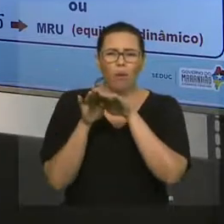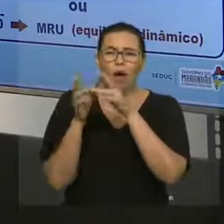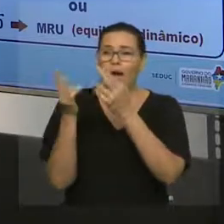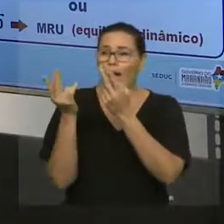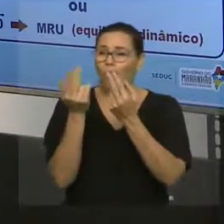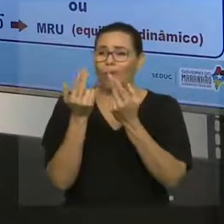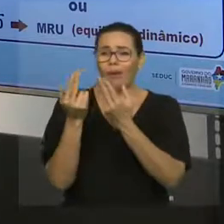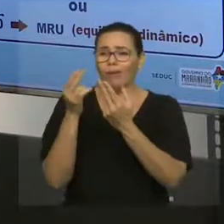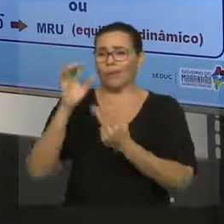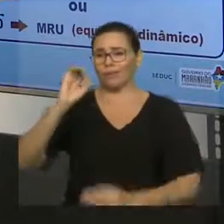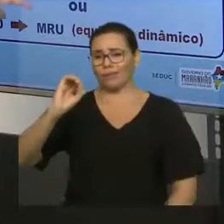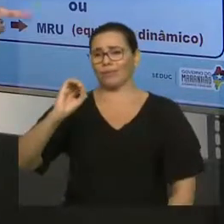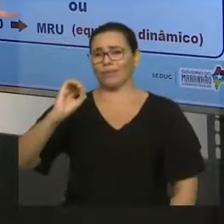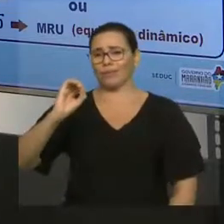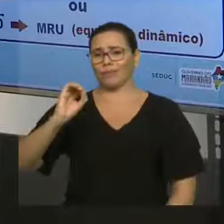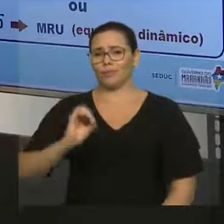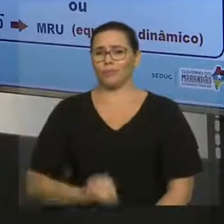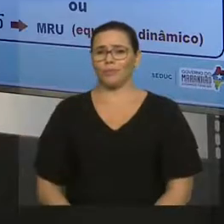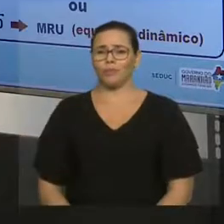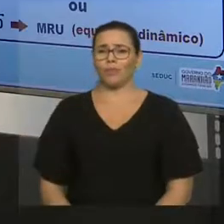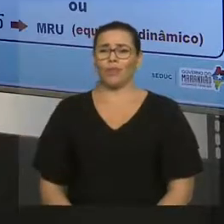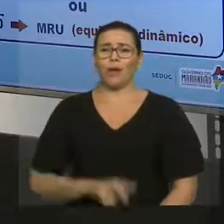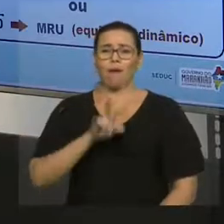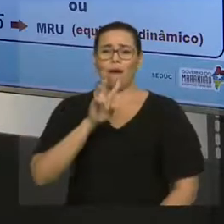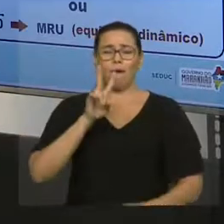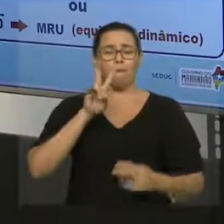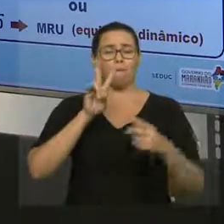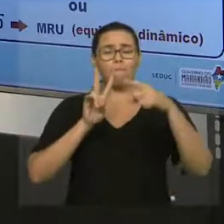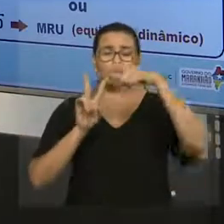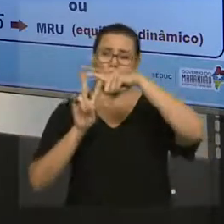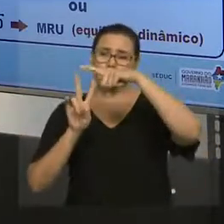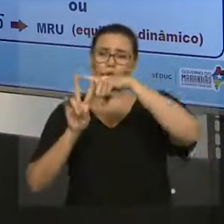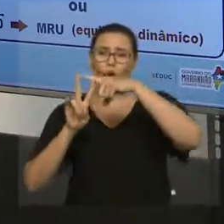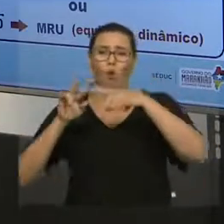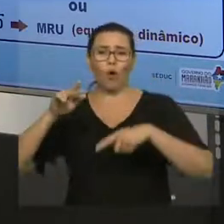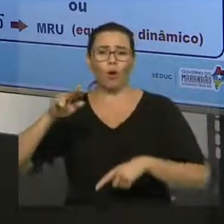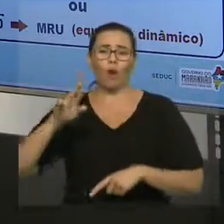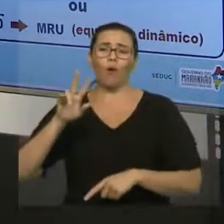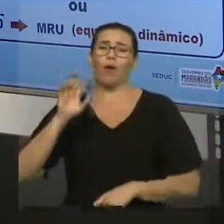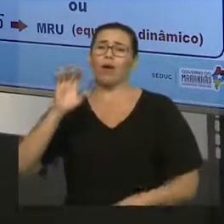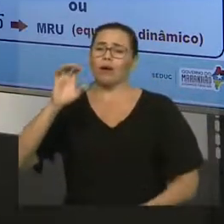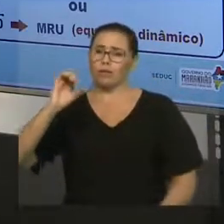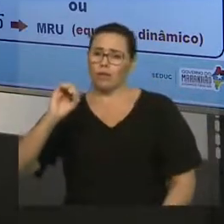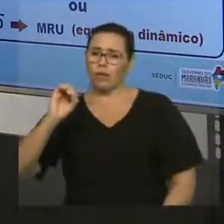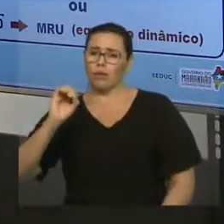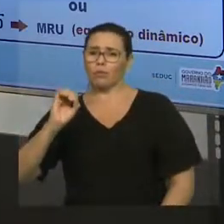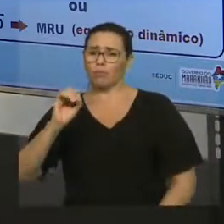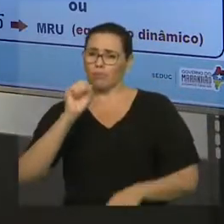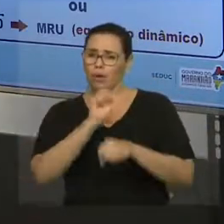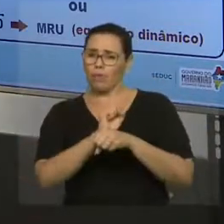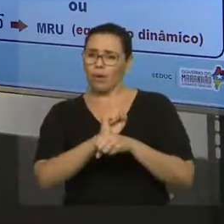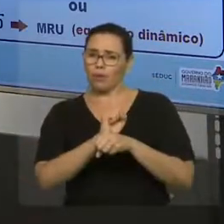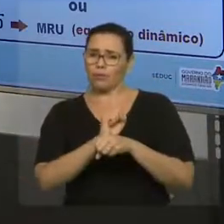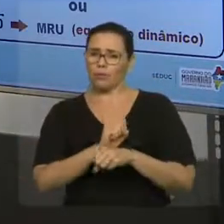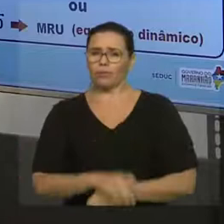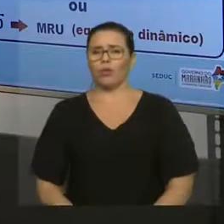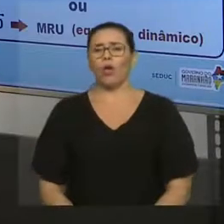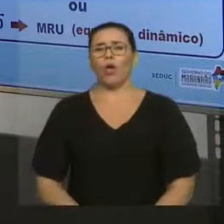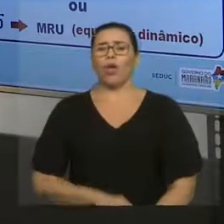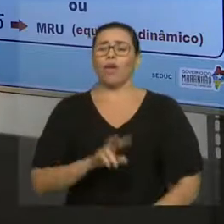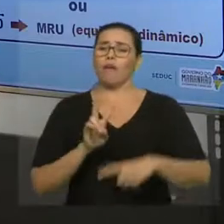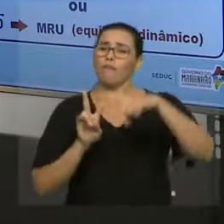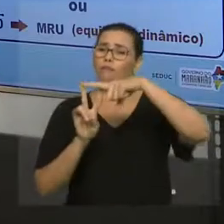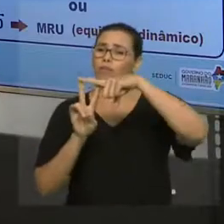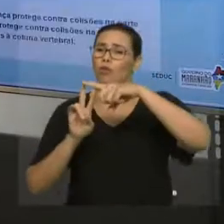zero, equilíbrio estático. MRU, velocidade não é zero. Porque está em movimento, só que está em movimento com velocidade constante, ok?